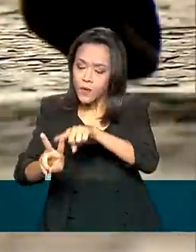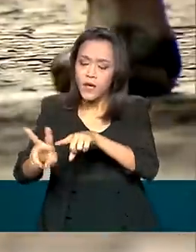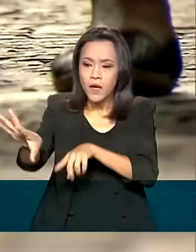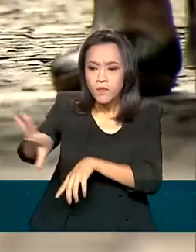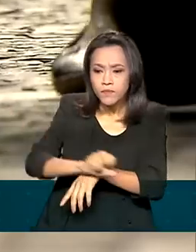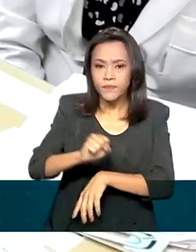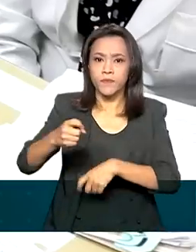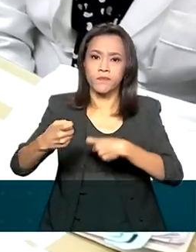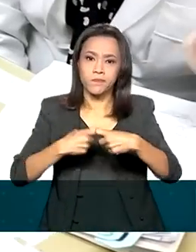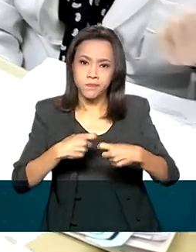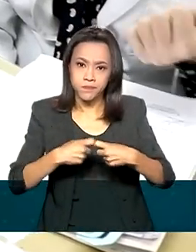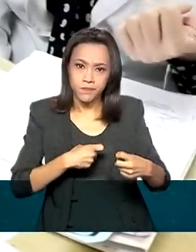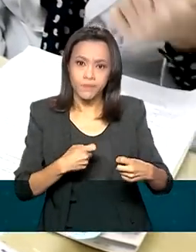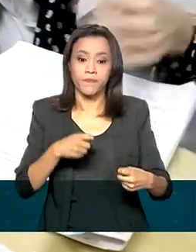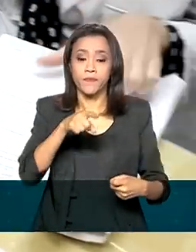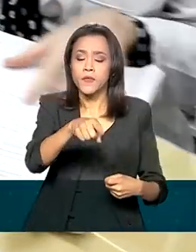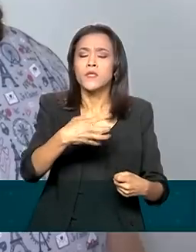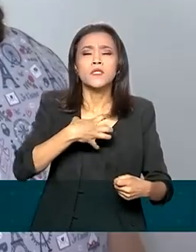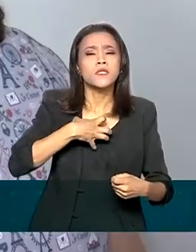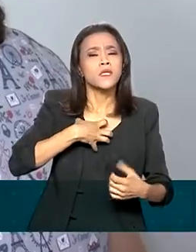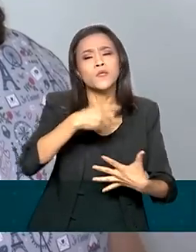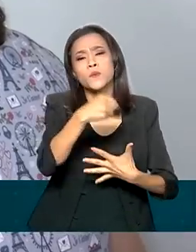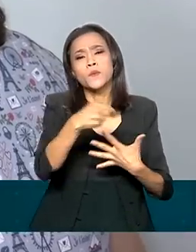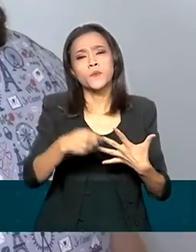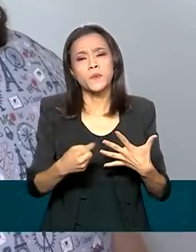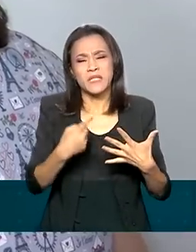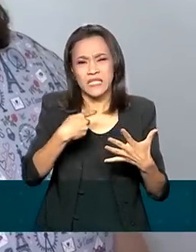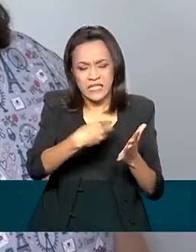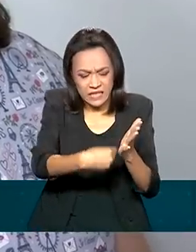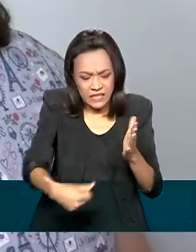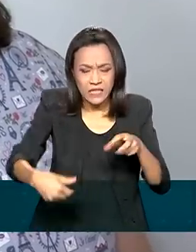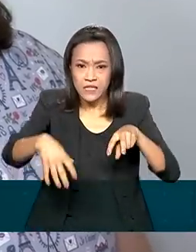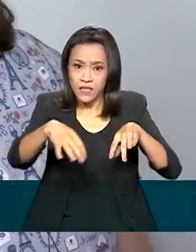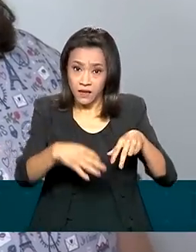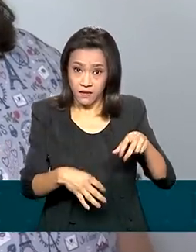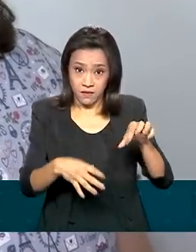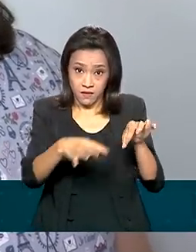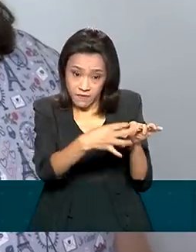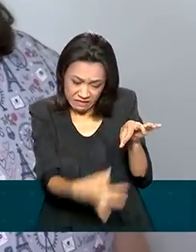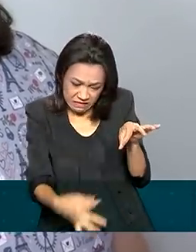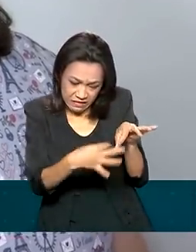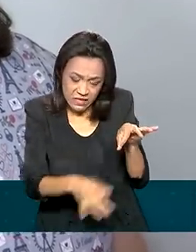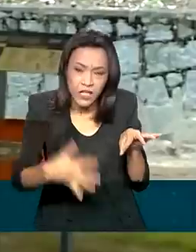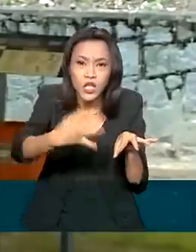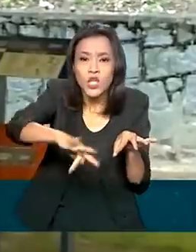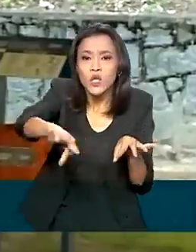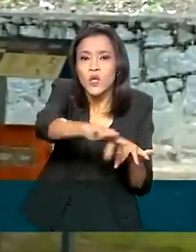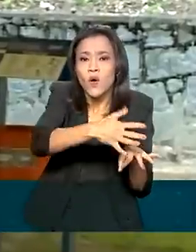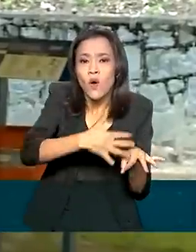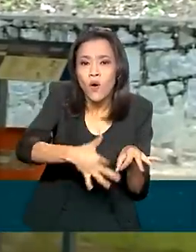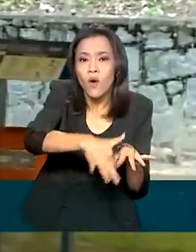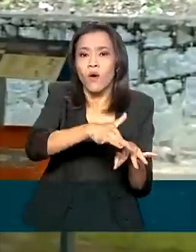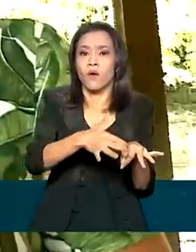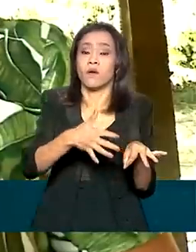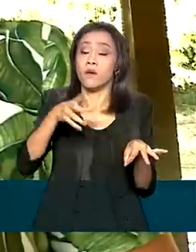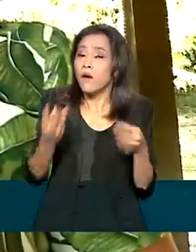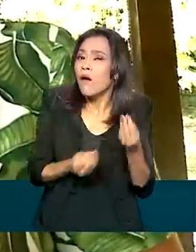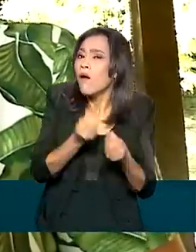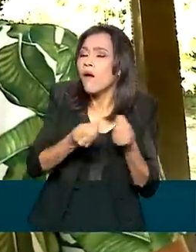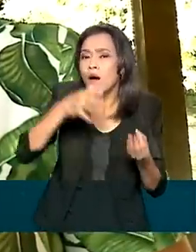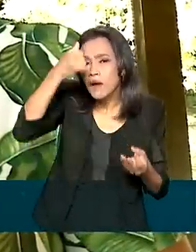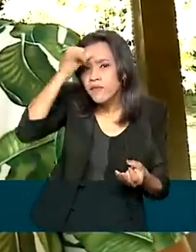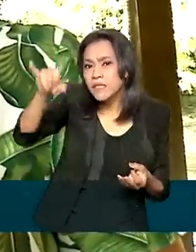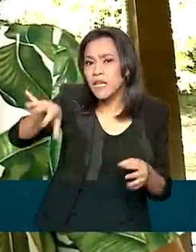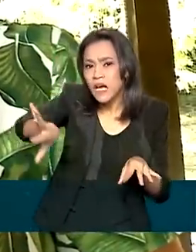transmissível. Entre os sintomas, sangramento vaginal e dores locais. As formas de prevenir a